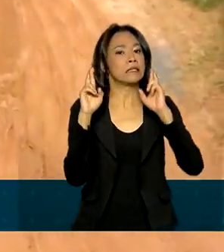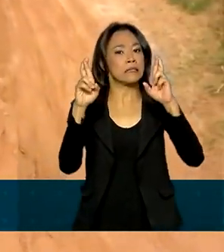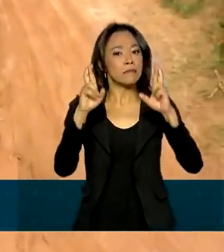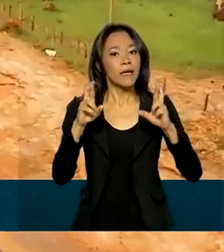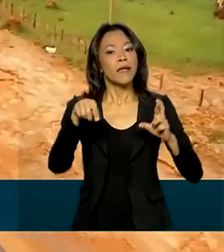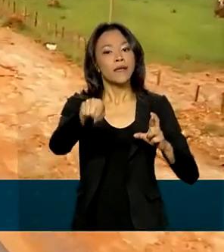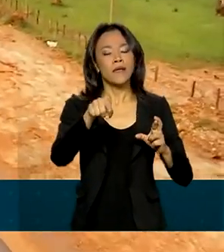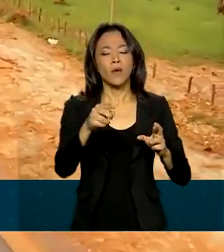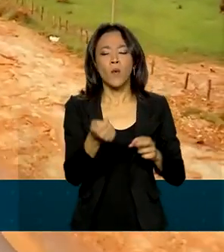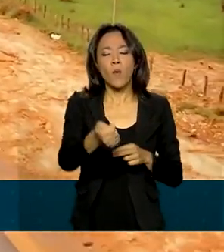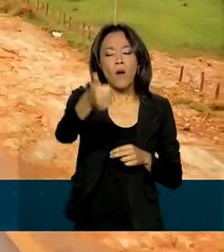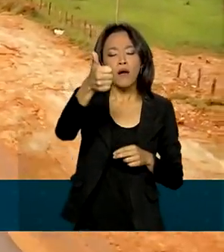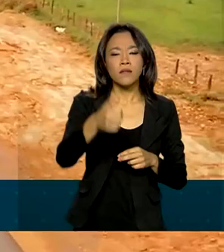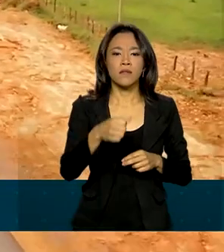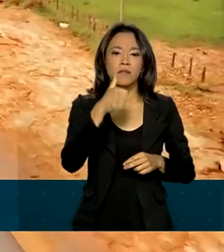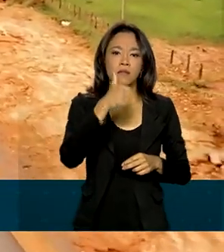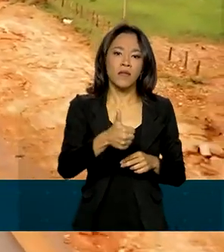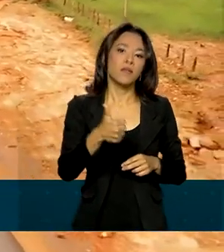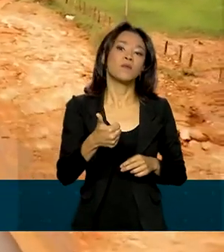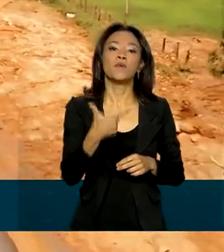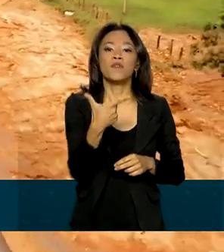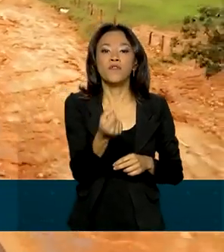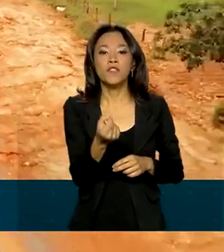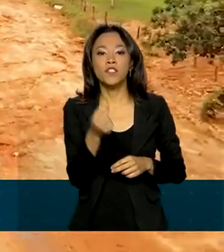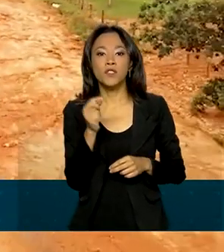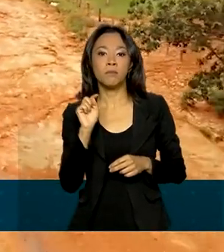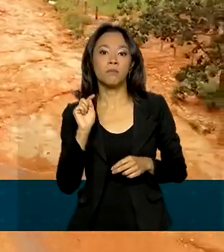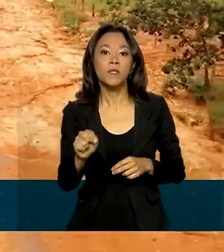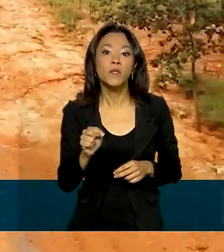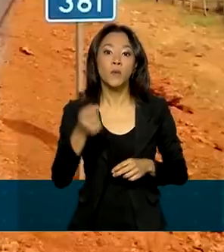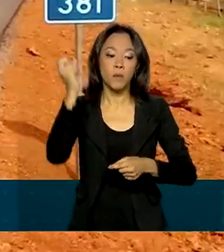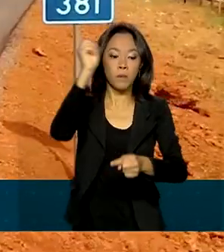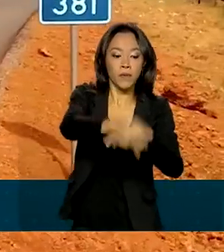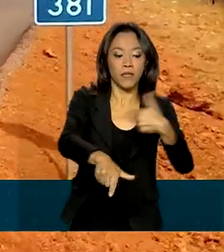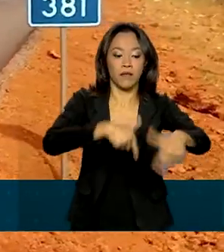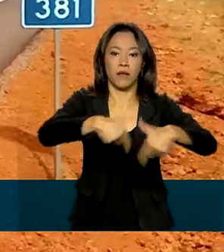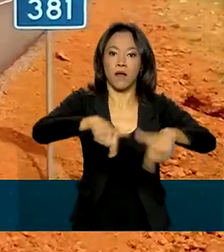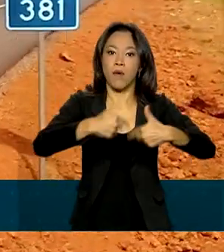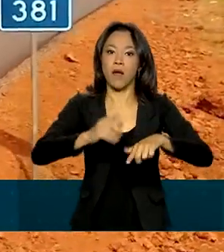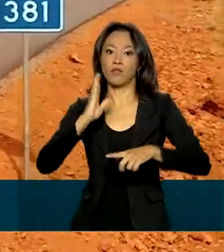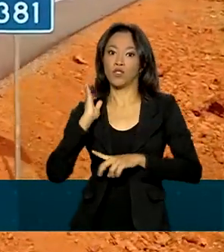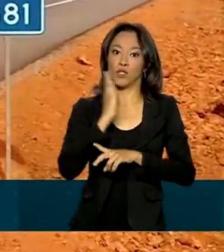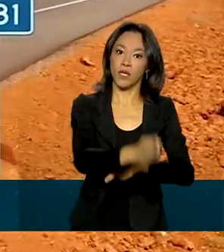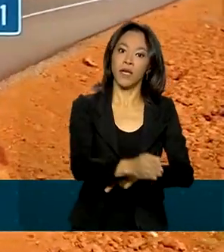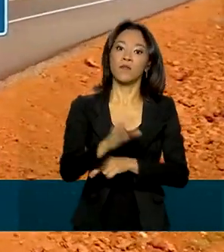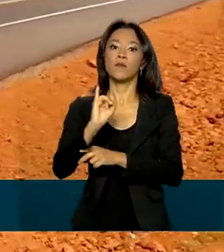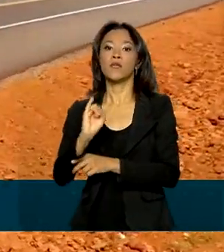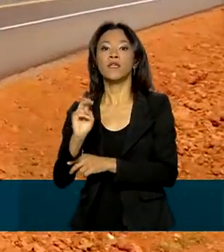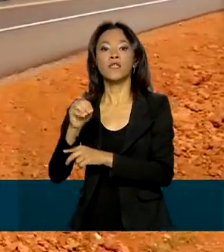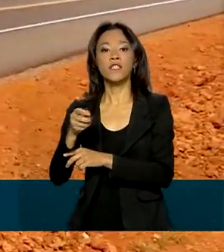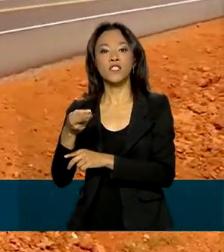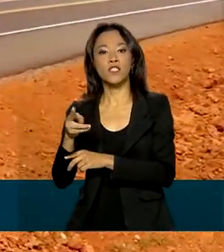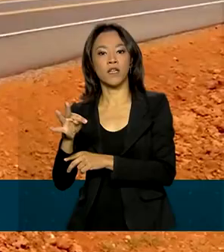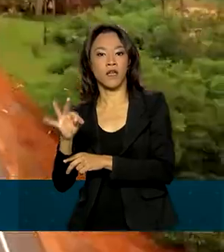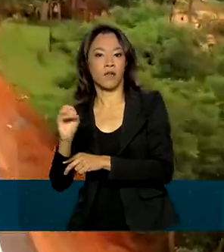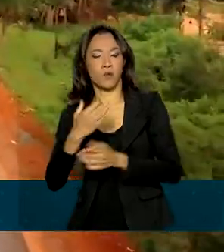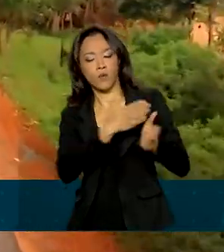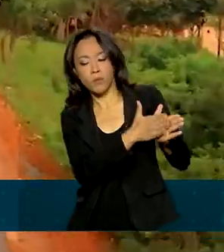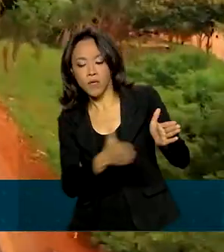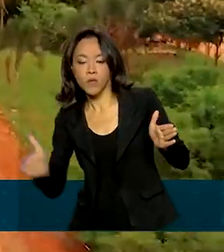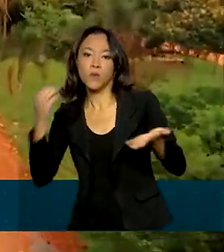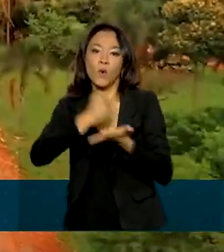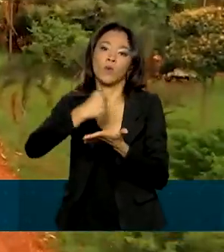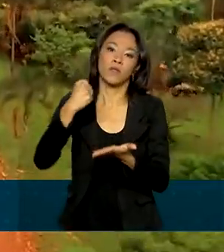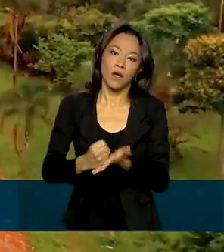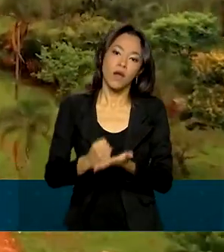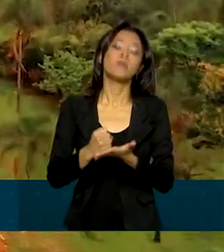sejam gerados quase 120 mil novos postos de trabalho, diretos e indiretos, ao longo do contrato, que